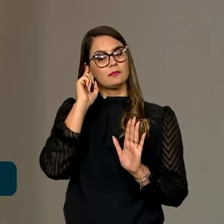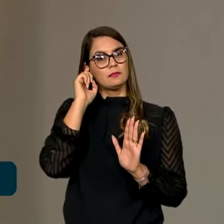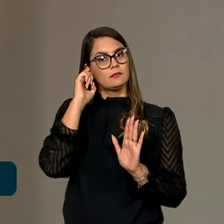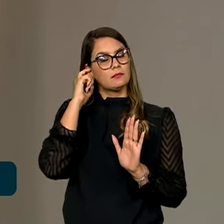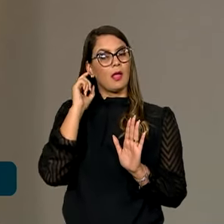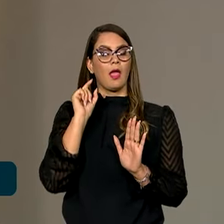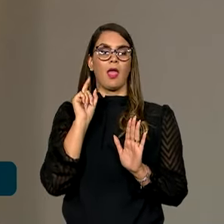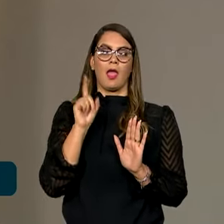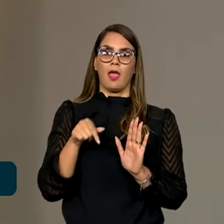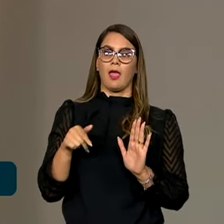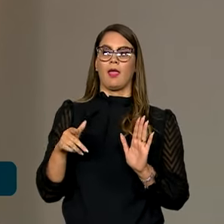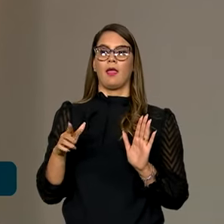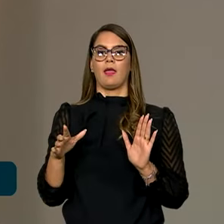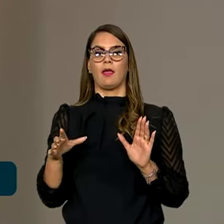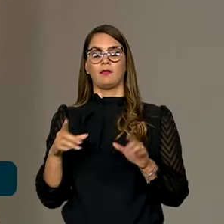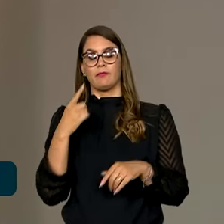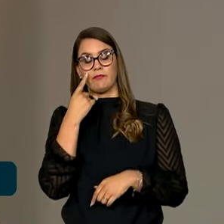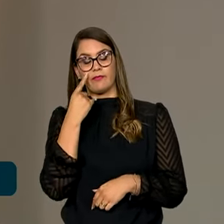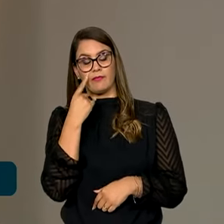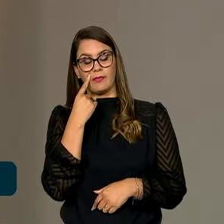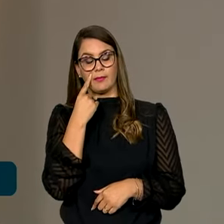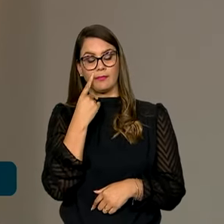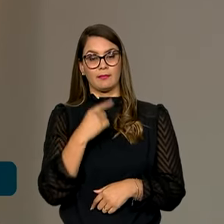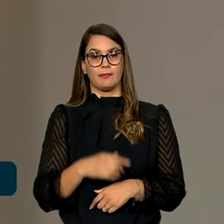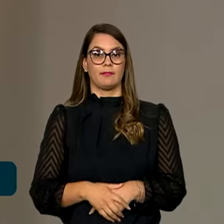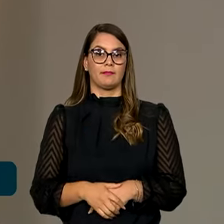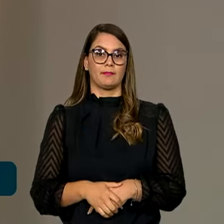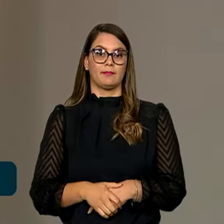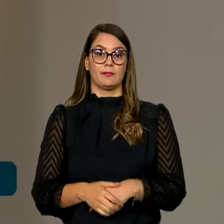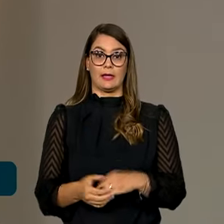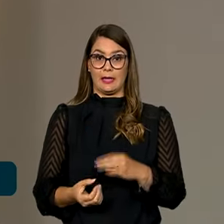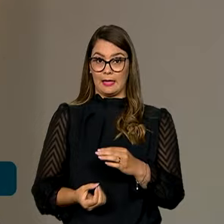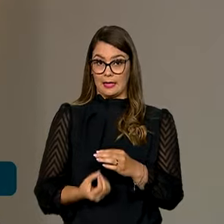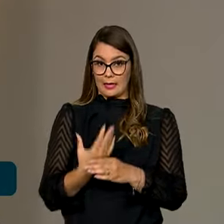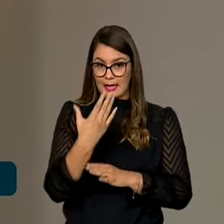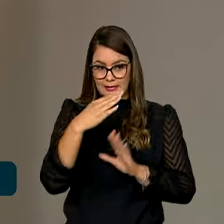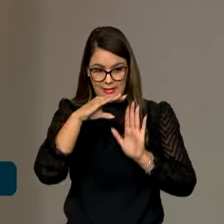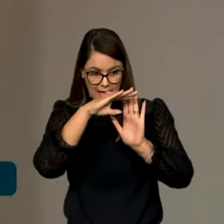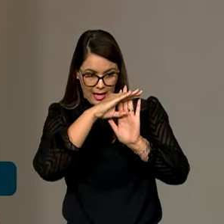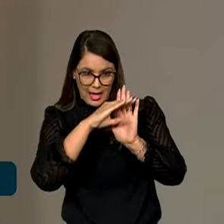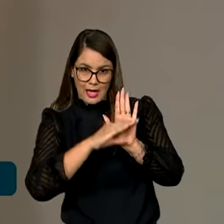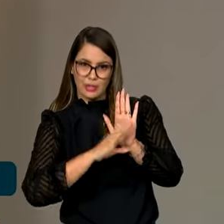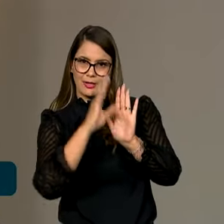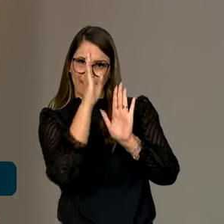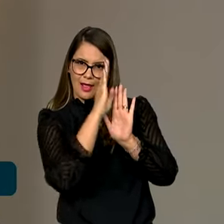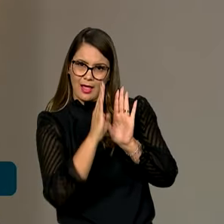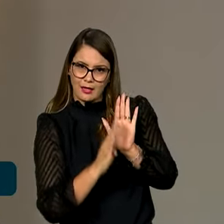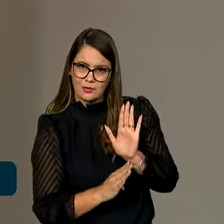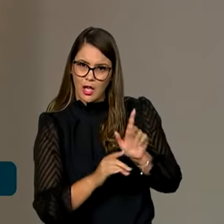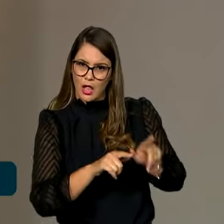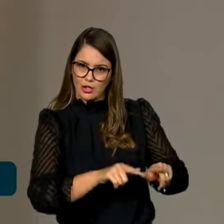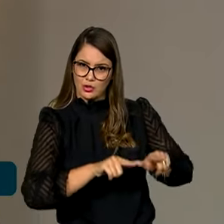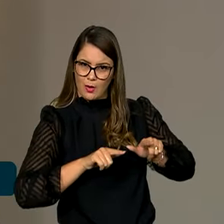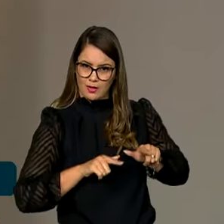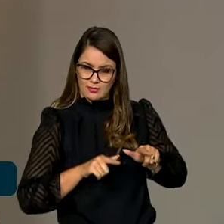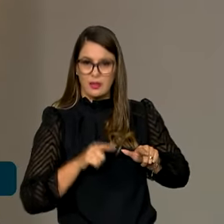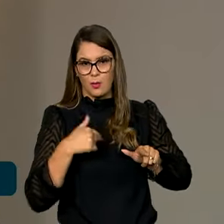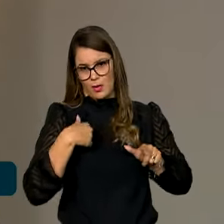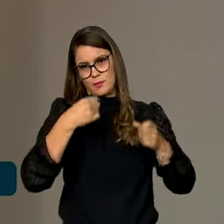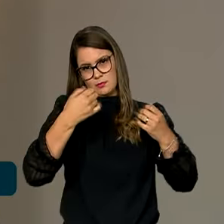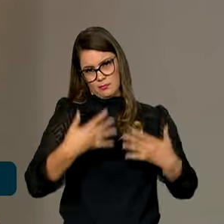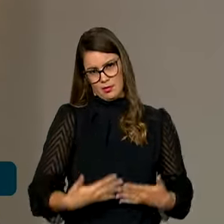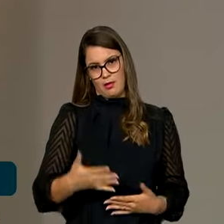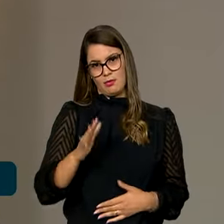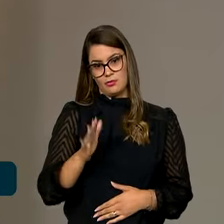a parte onde ele prevê a criação de uma agenda nacional de titulação, foi o que eu acabei de